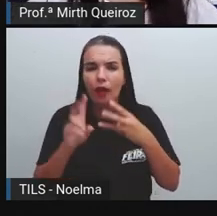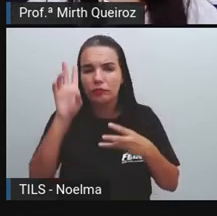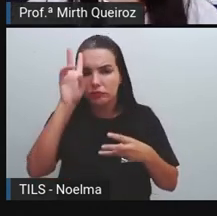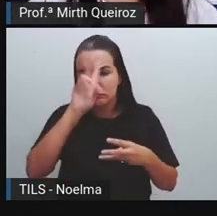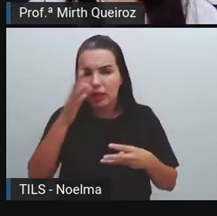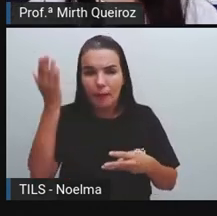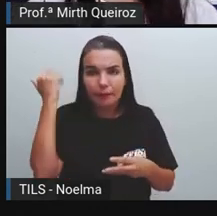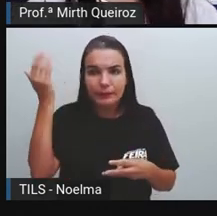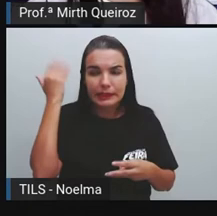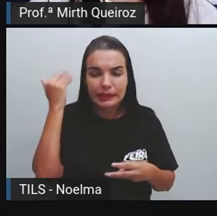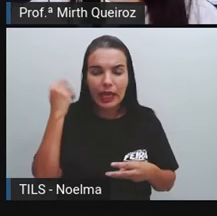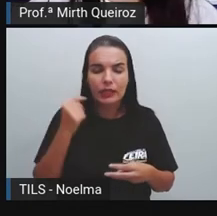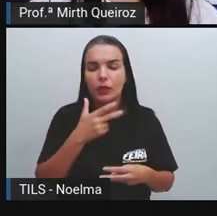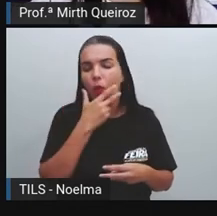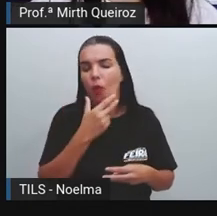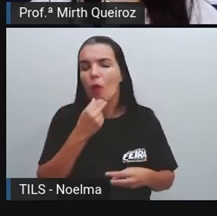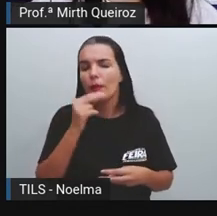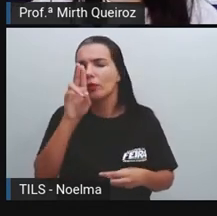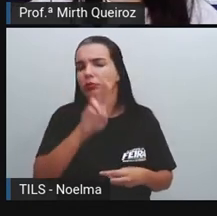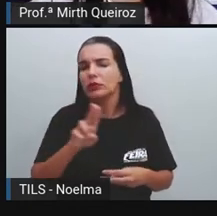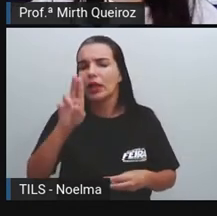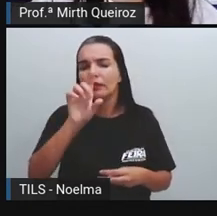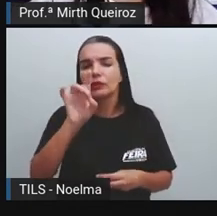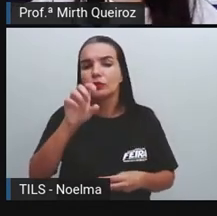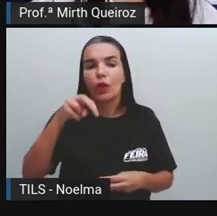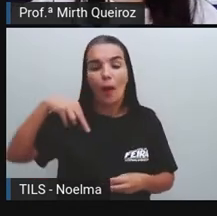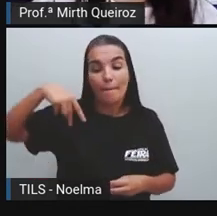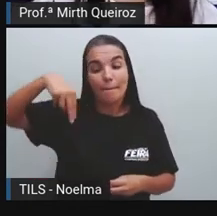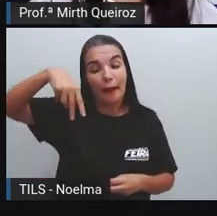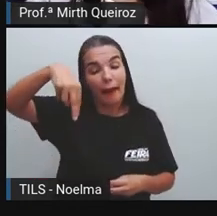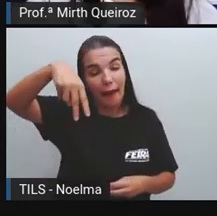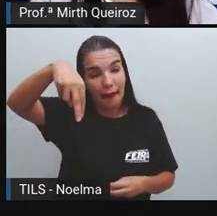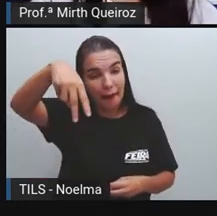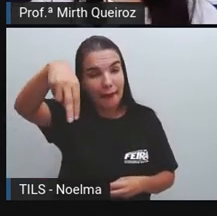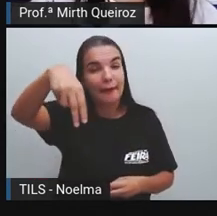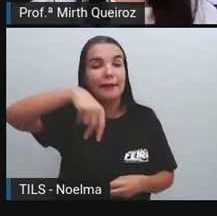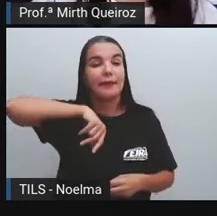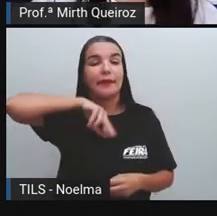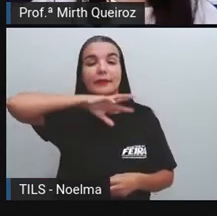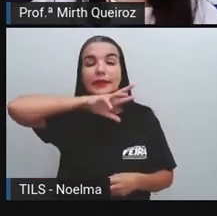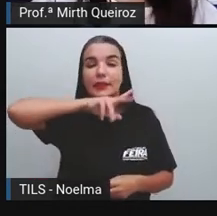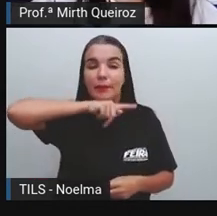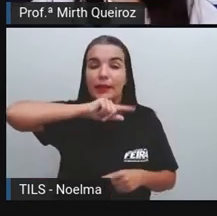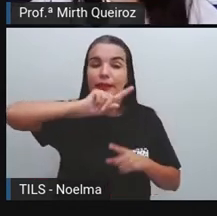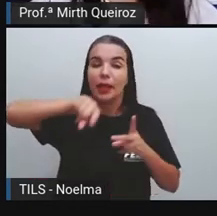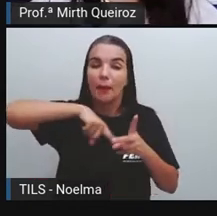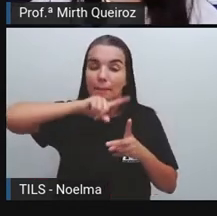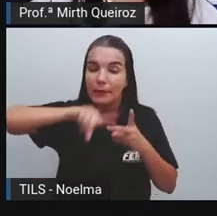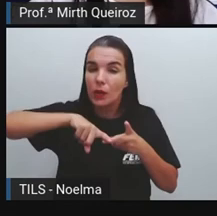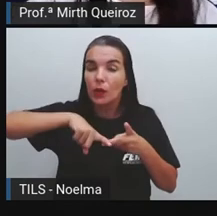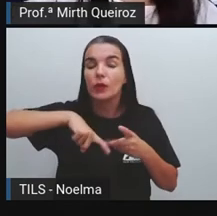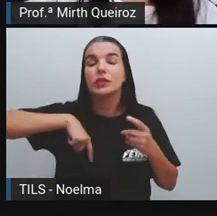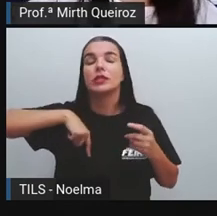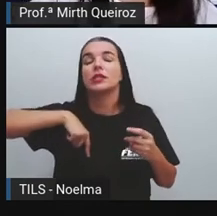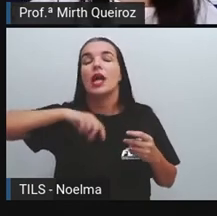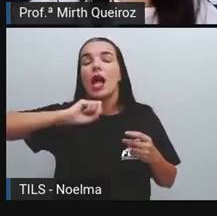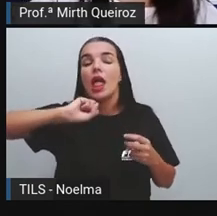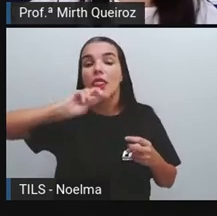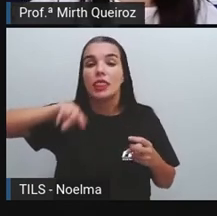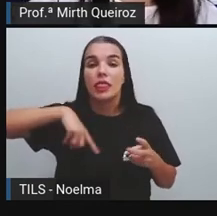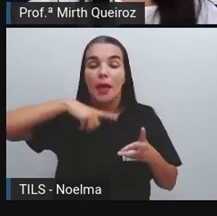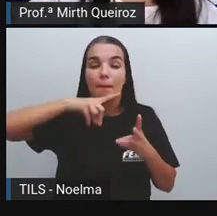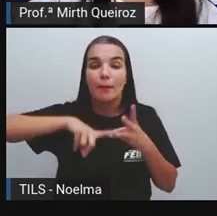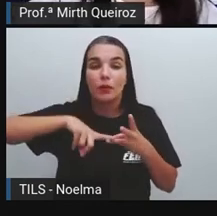época, lá atrás, os homens utilizavam anteriormente as perninhas, os animais começaram a ser domesticados, começaram a